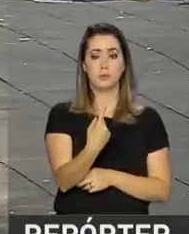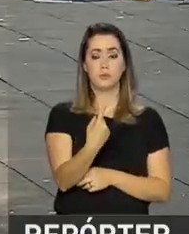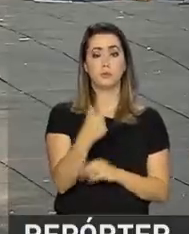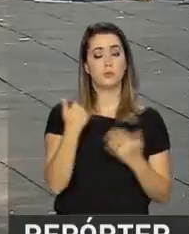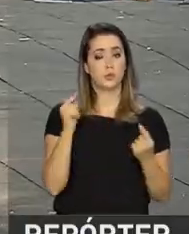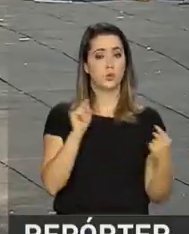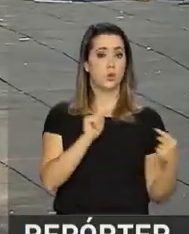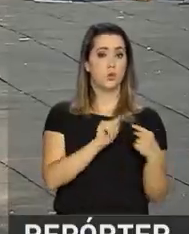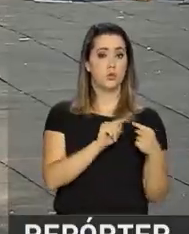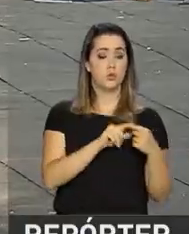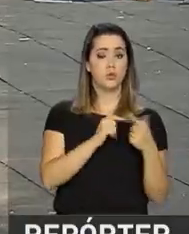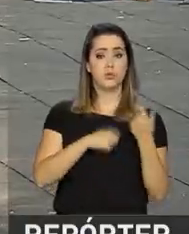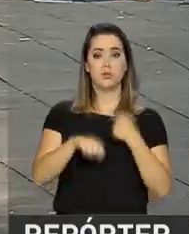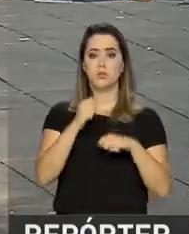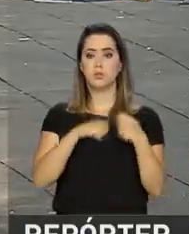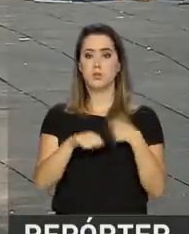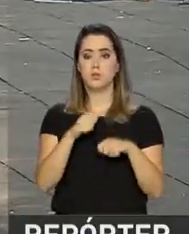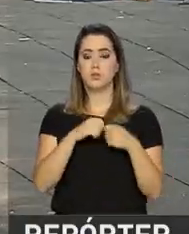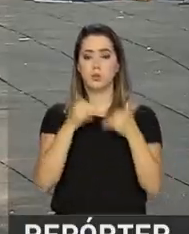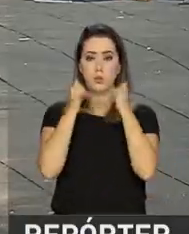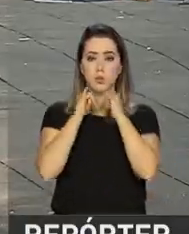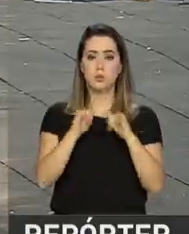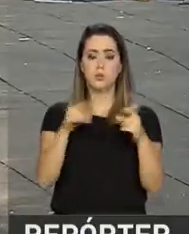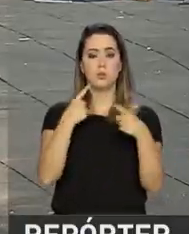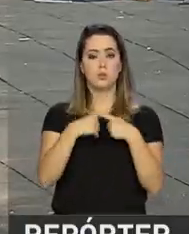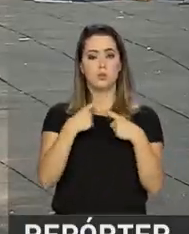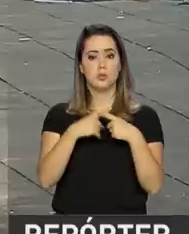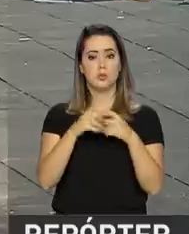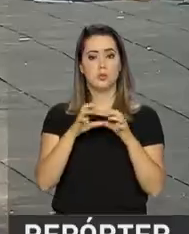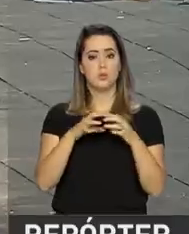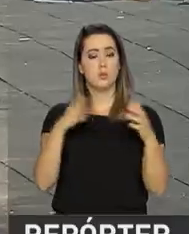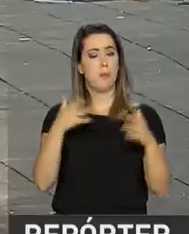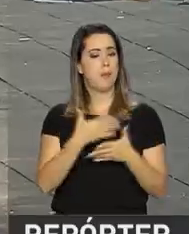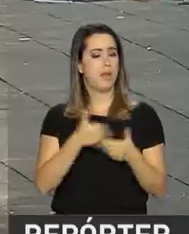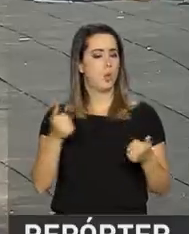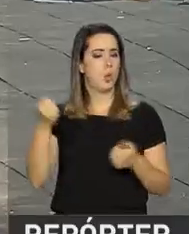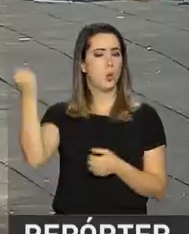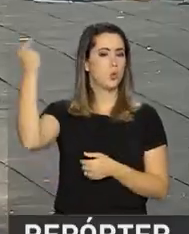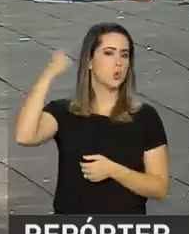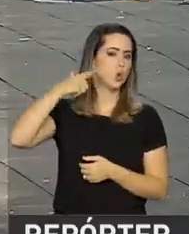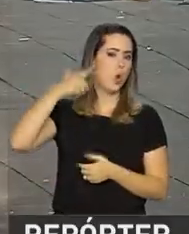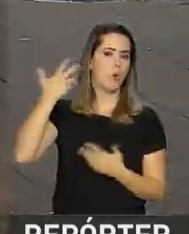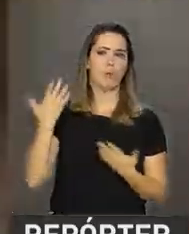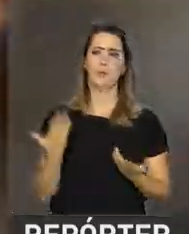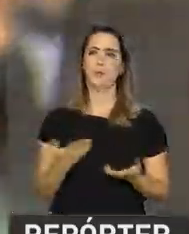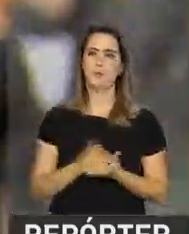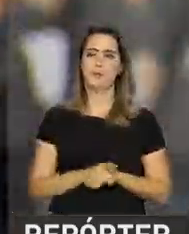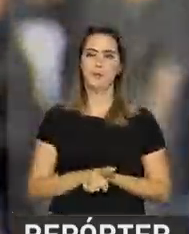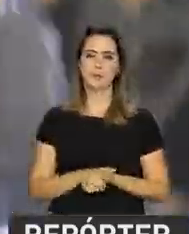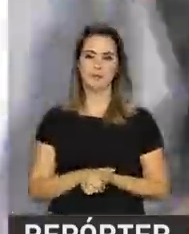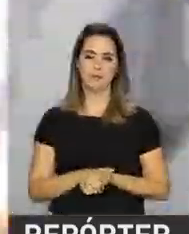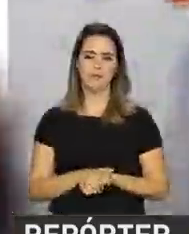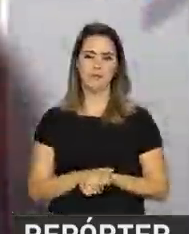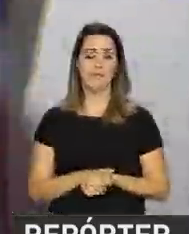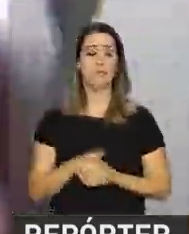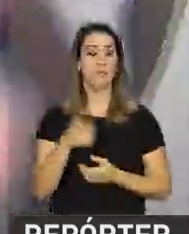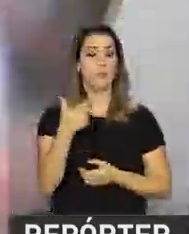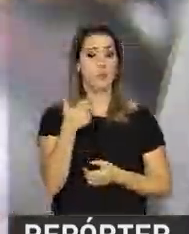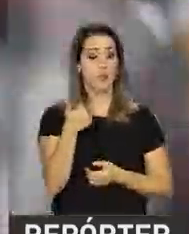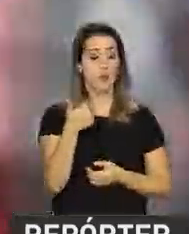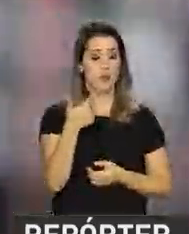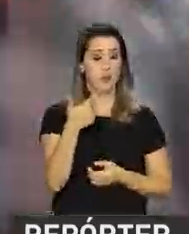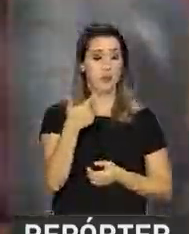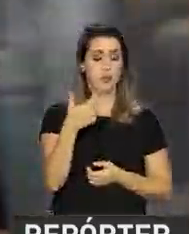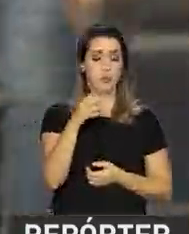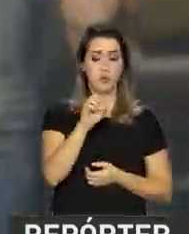com o objetivo de economizar energia em função do maior aproveitamento da luz solar. Em 2008, o horário de